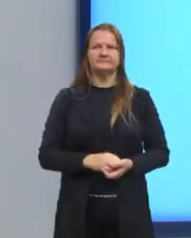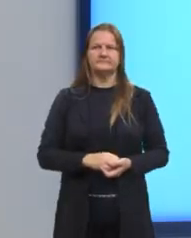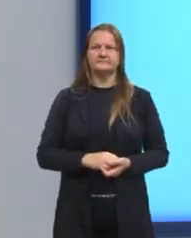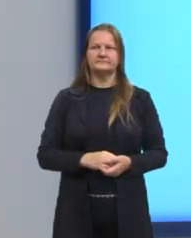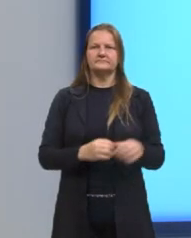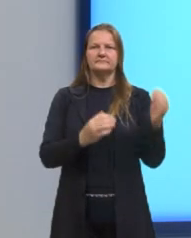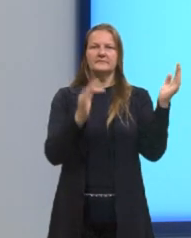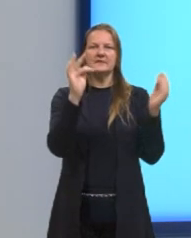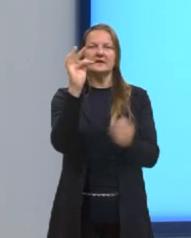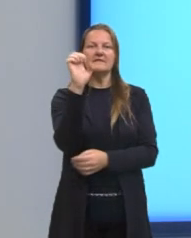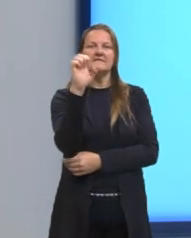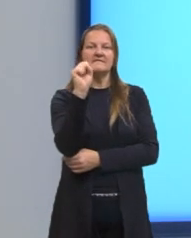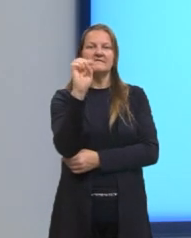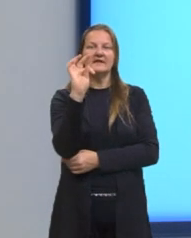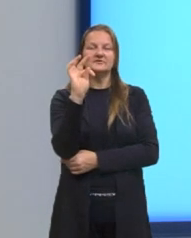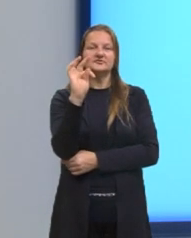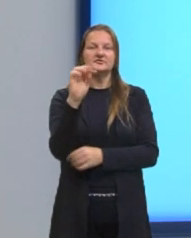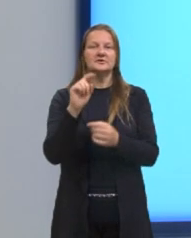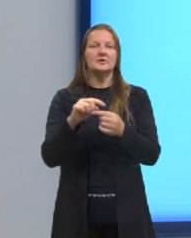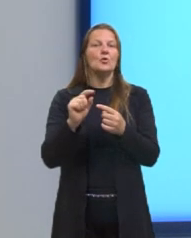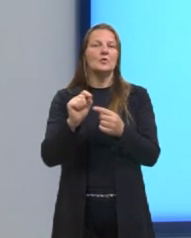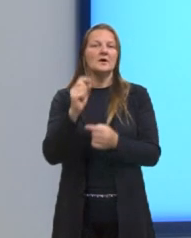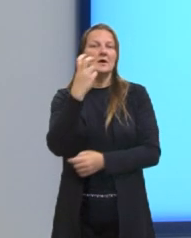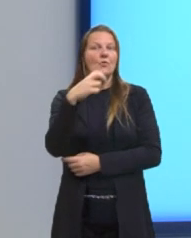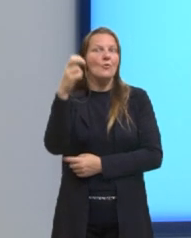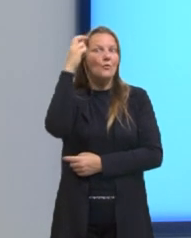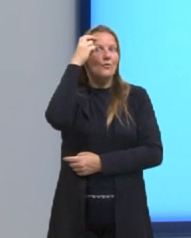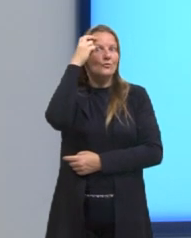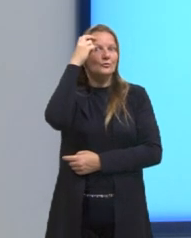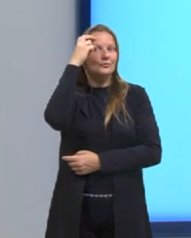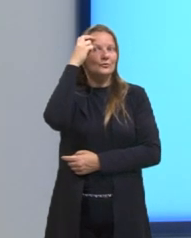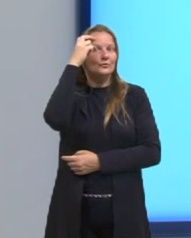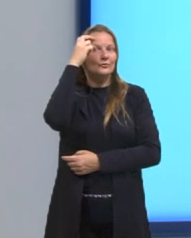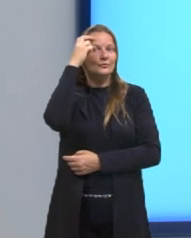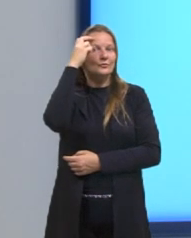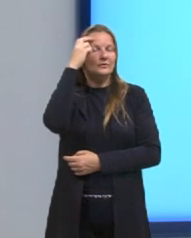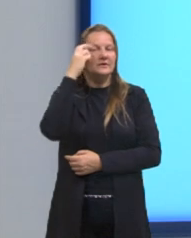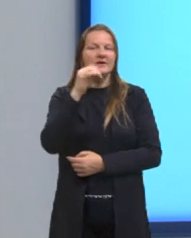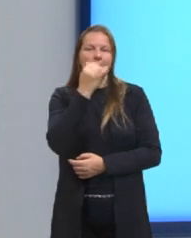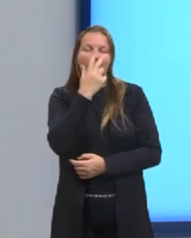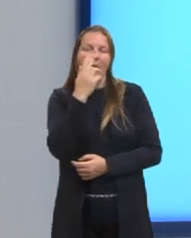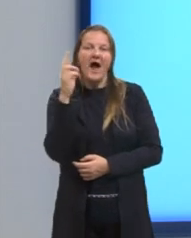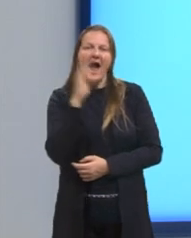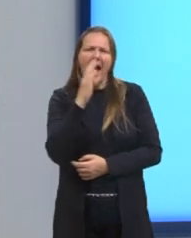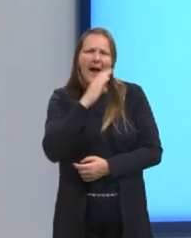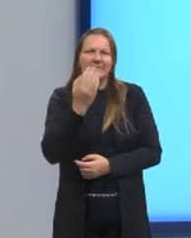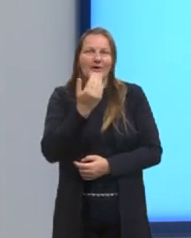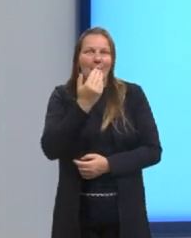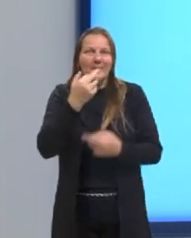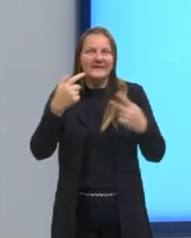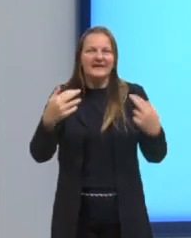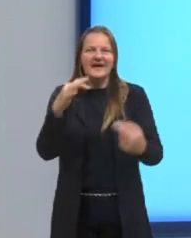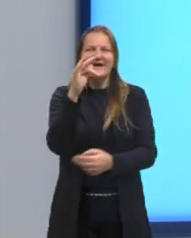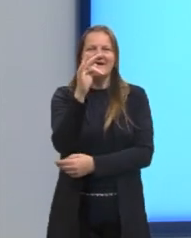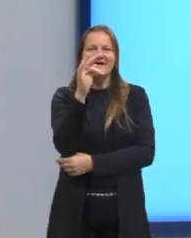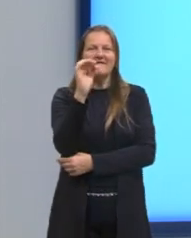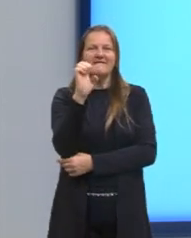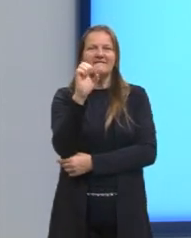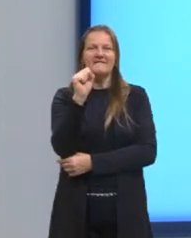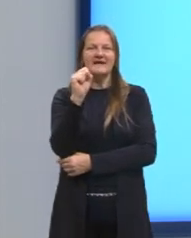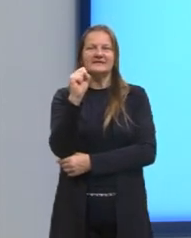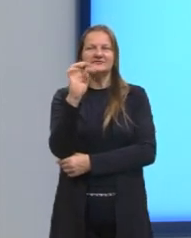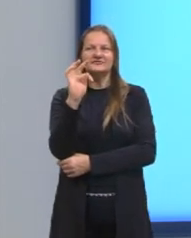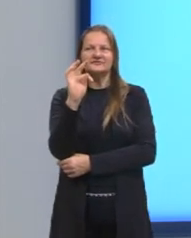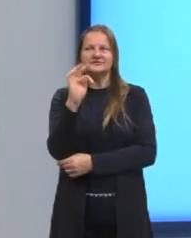Fast vem de cultura fast. O que é cultura fast? É a cultura do fast food. Ou seja, do tudo rápido, da comida